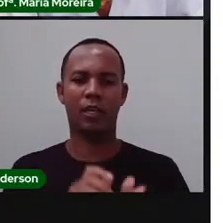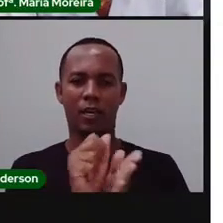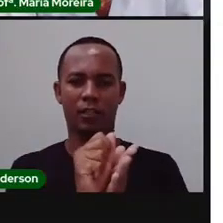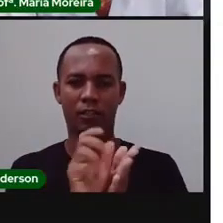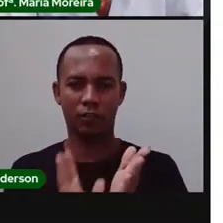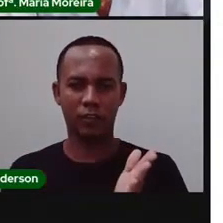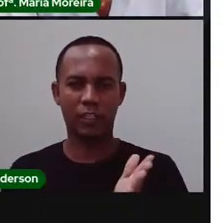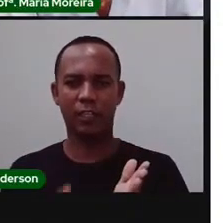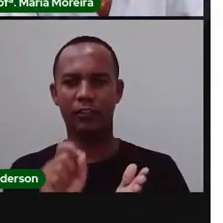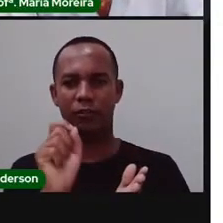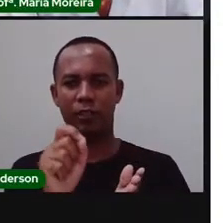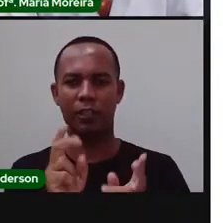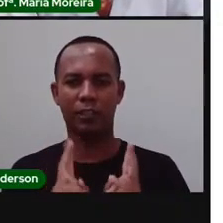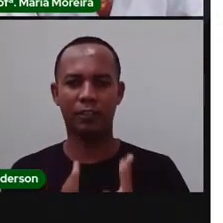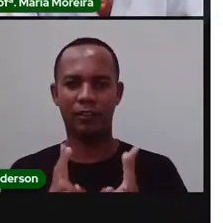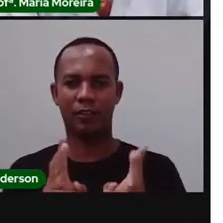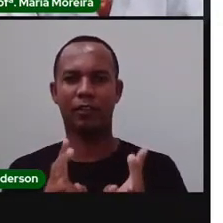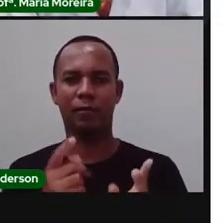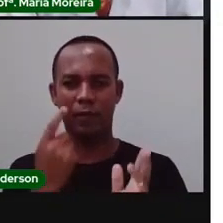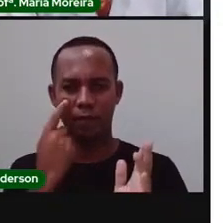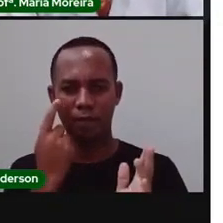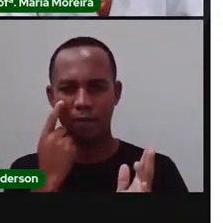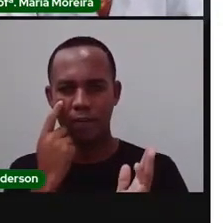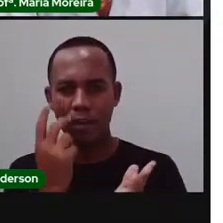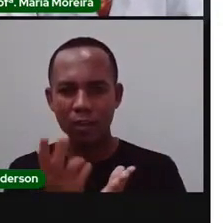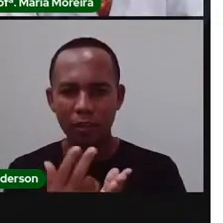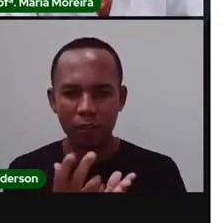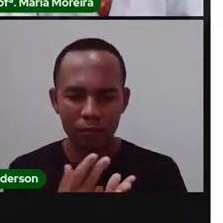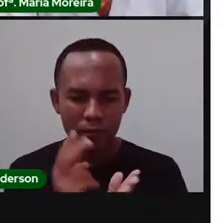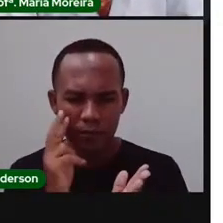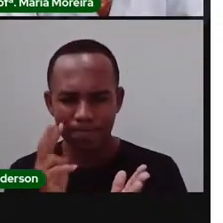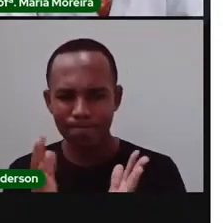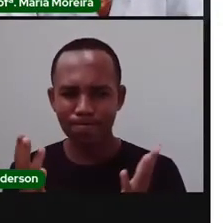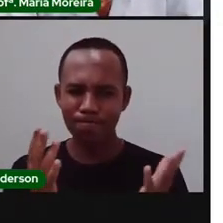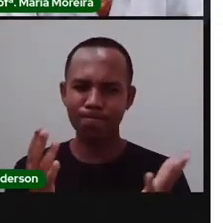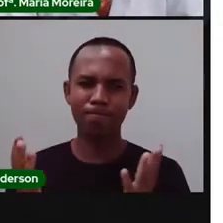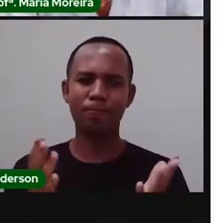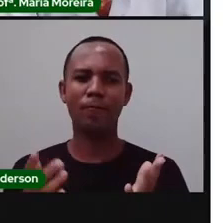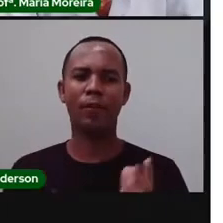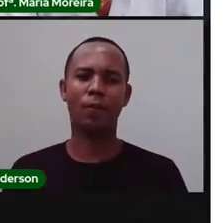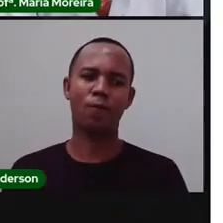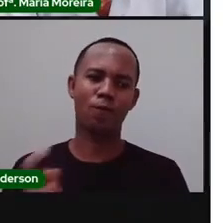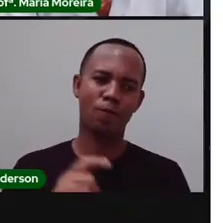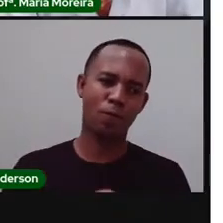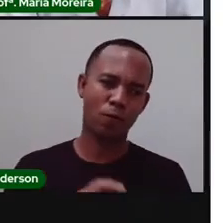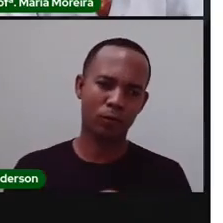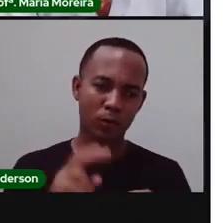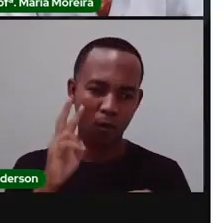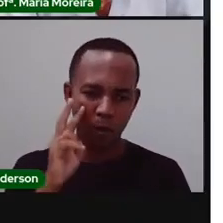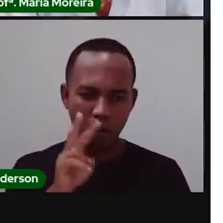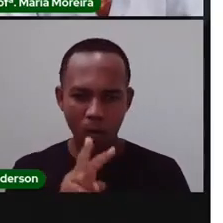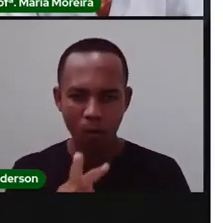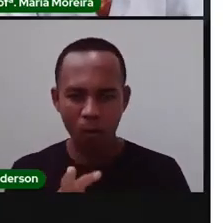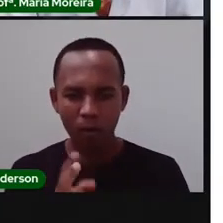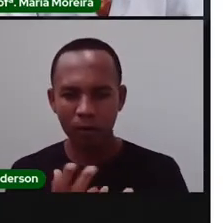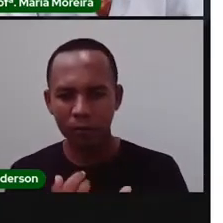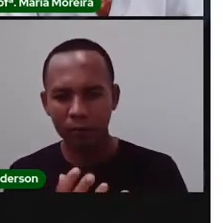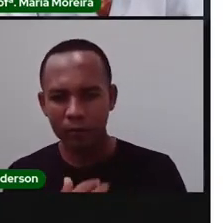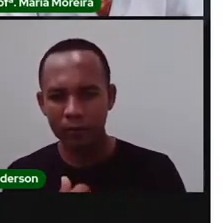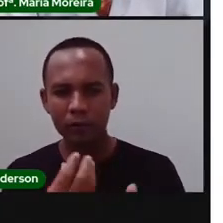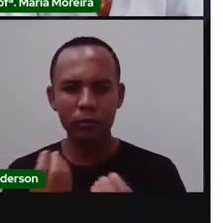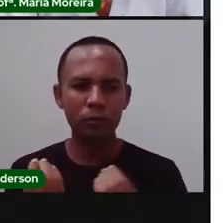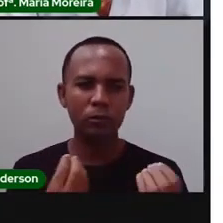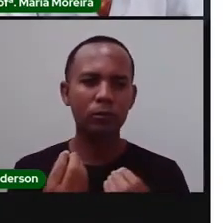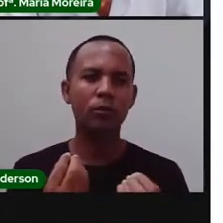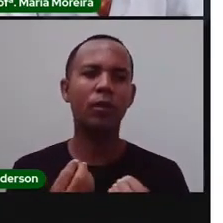Voltem sempre Na imagem Consultem Olhem Tá com dúvida? Volta aqui Para olhar A Pro está Trazendo a imagem Sempre para